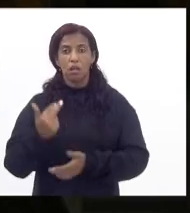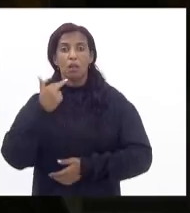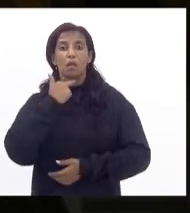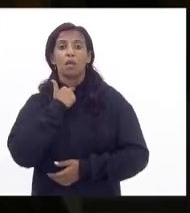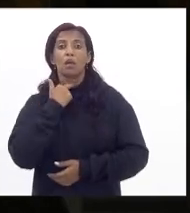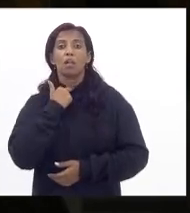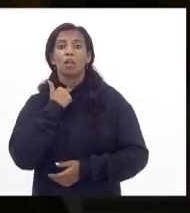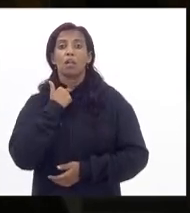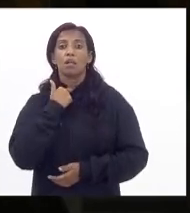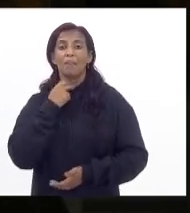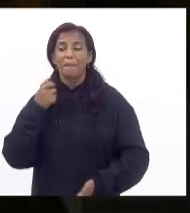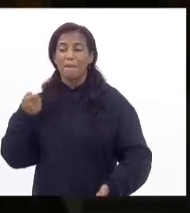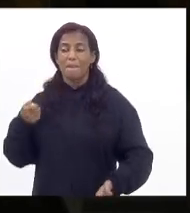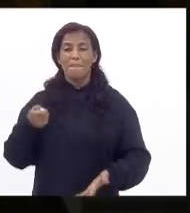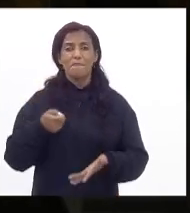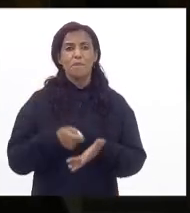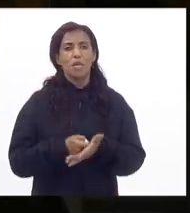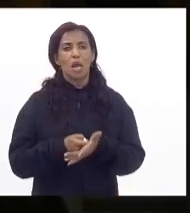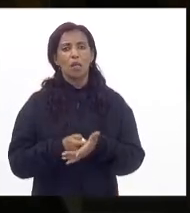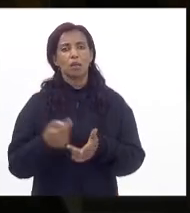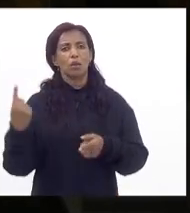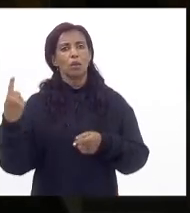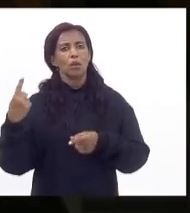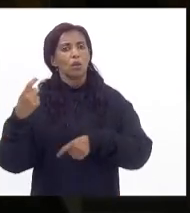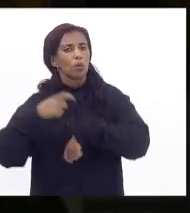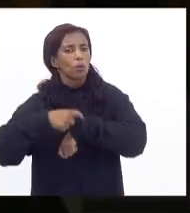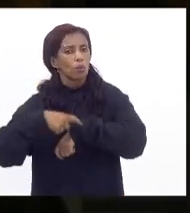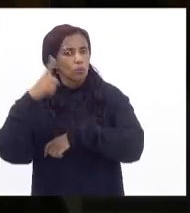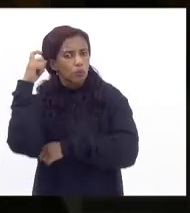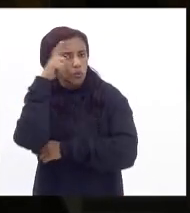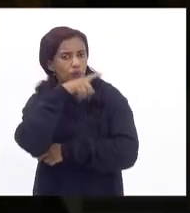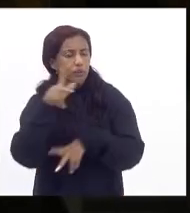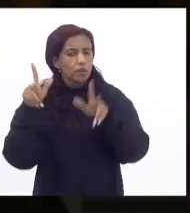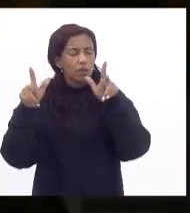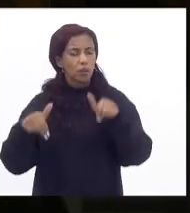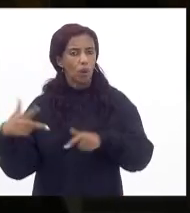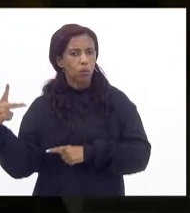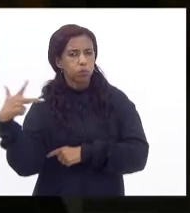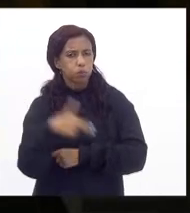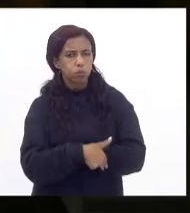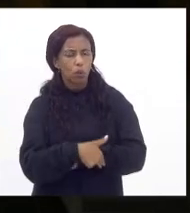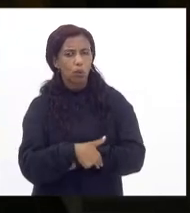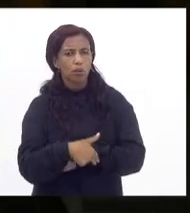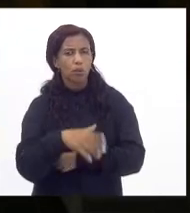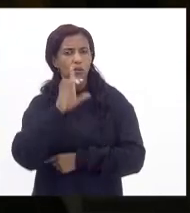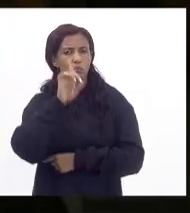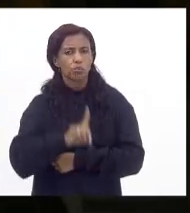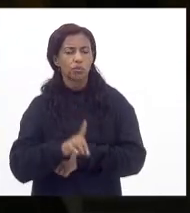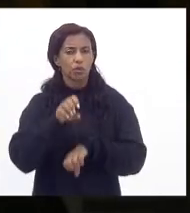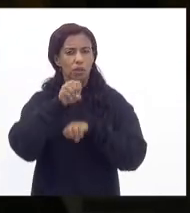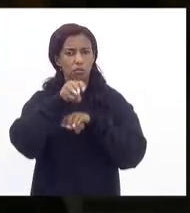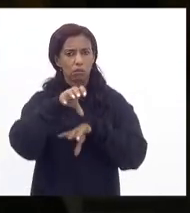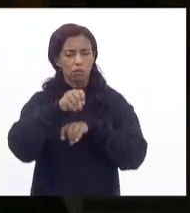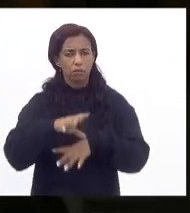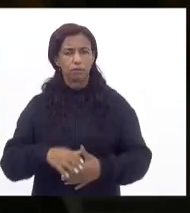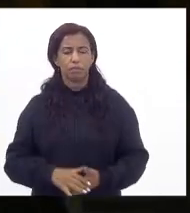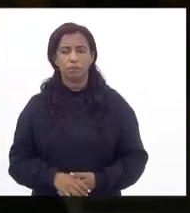pode ser imposto numa situação de crise sanitária como essa se cortando o ensino remoto e aí